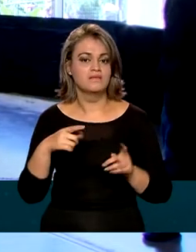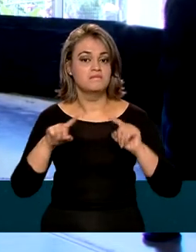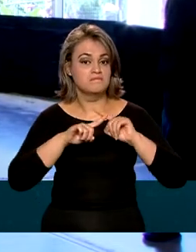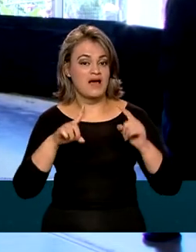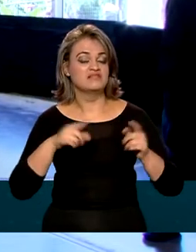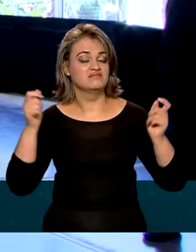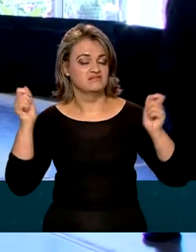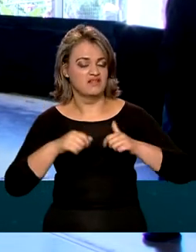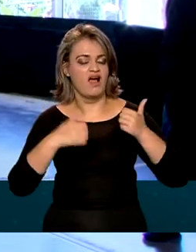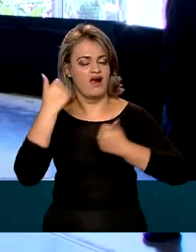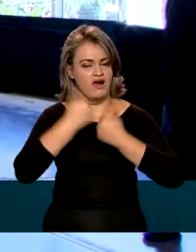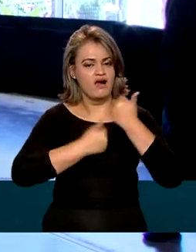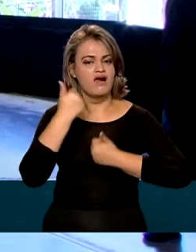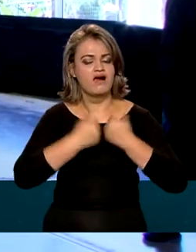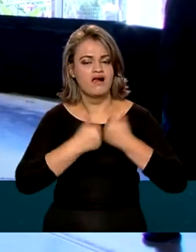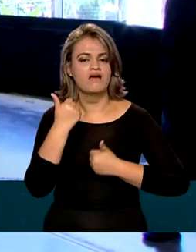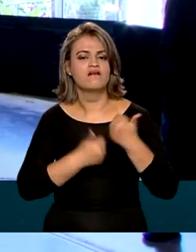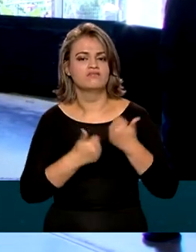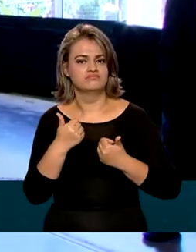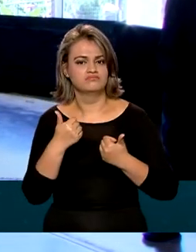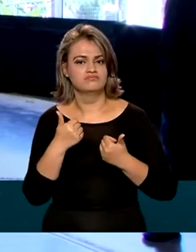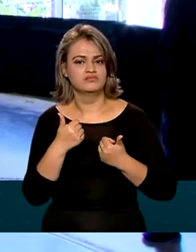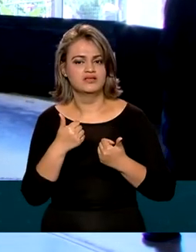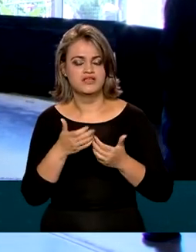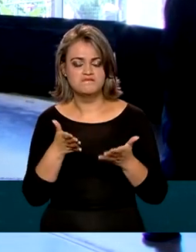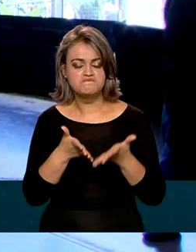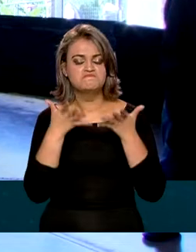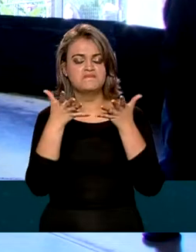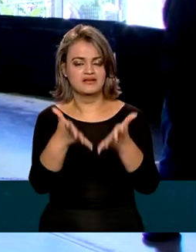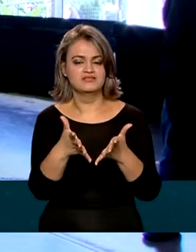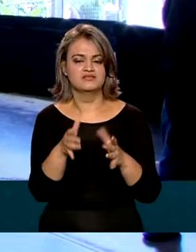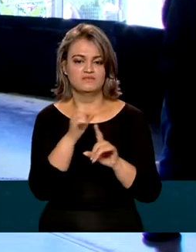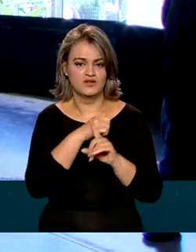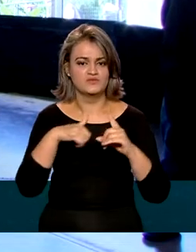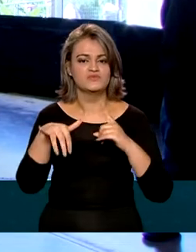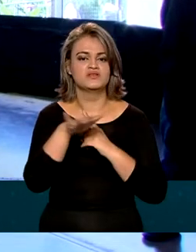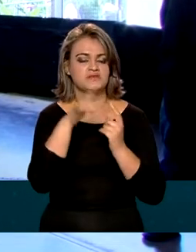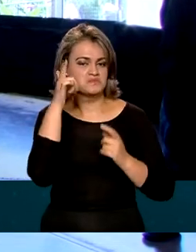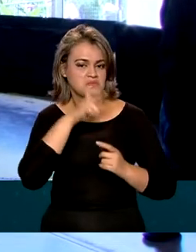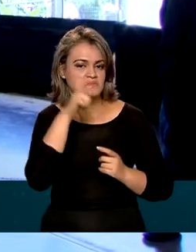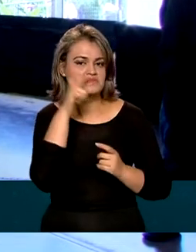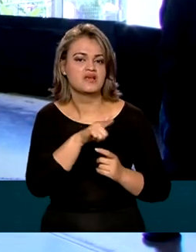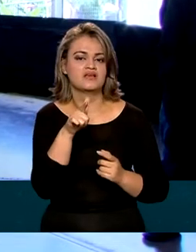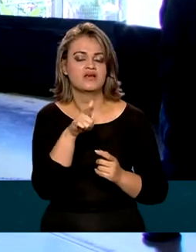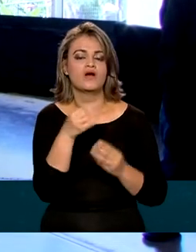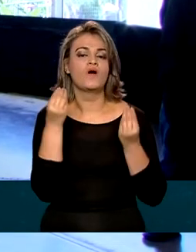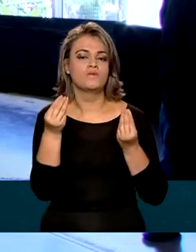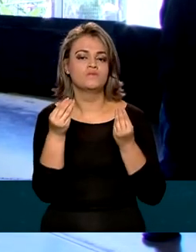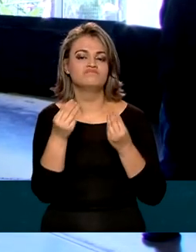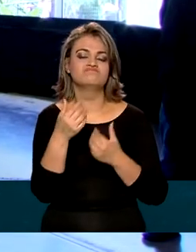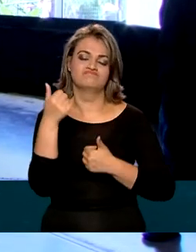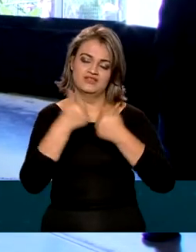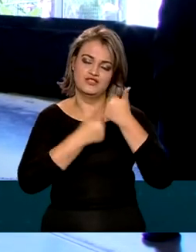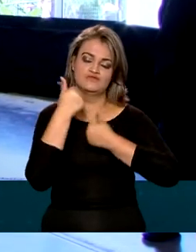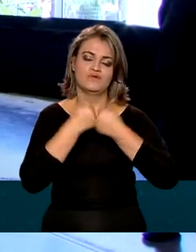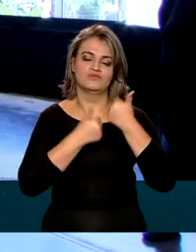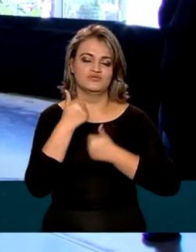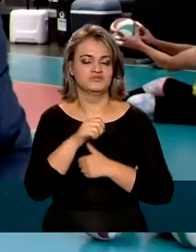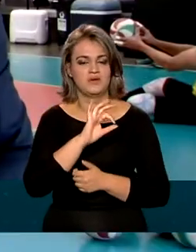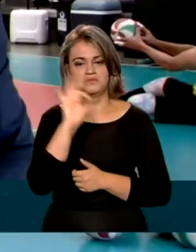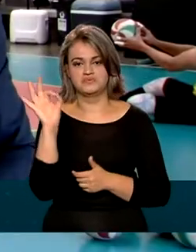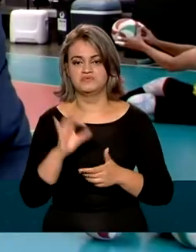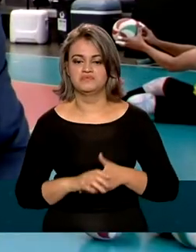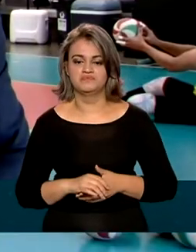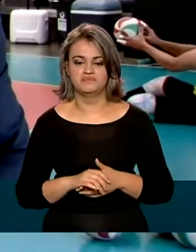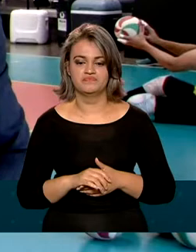se tornar, vamos dizer assim, partícipes da sociedade, por meio do esporte, olha, isso não tem